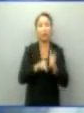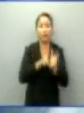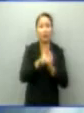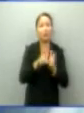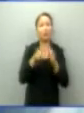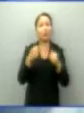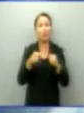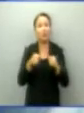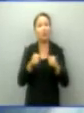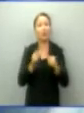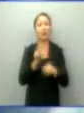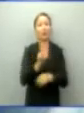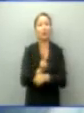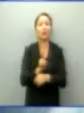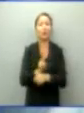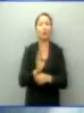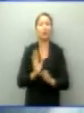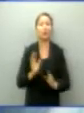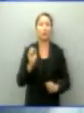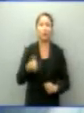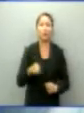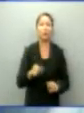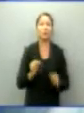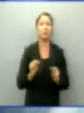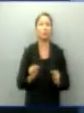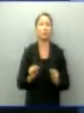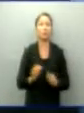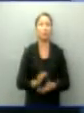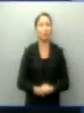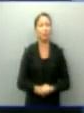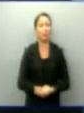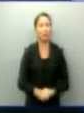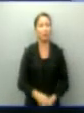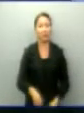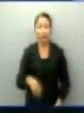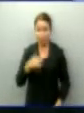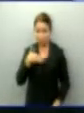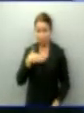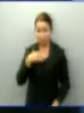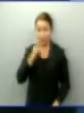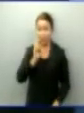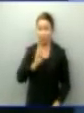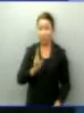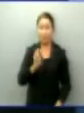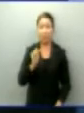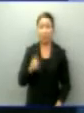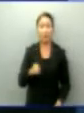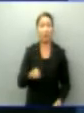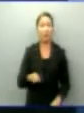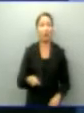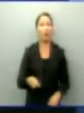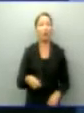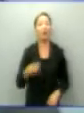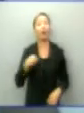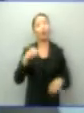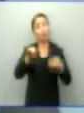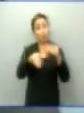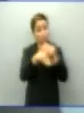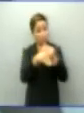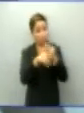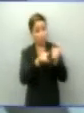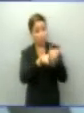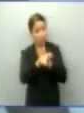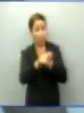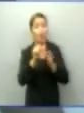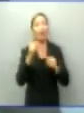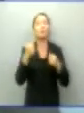para minimizar essa questão do transporte rodoviário. O candidato está satisfeito com a resposta? Mais uma complementação. Nós